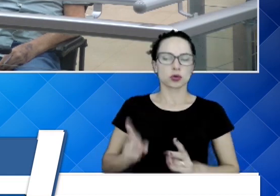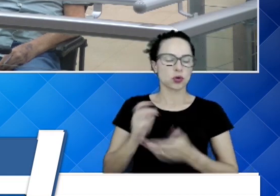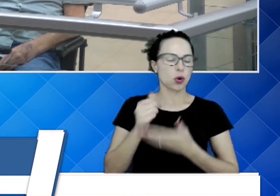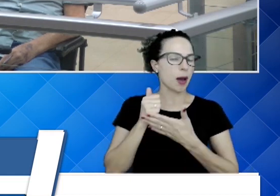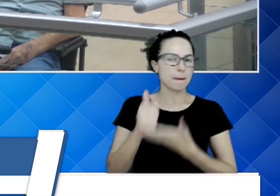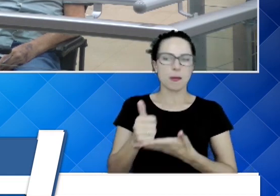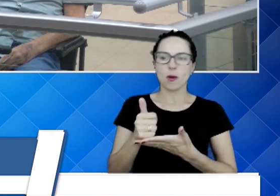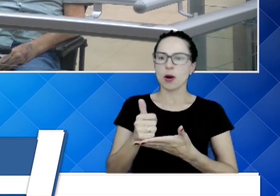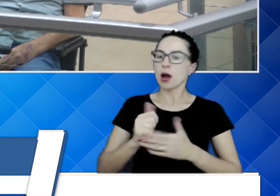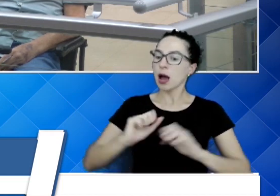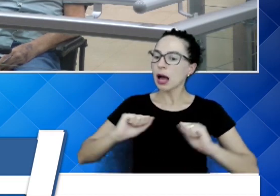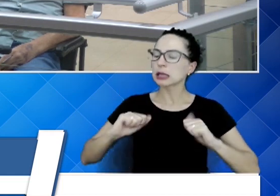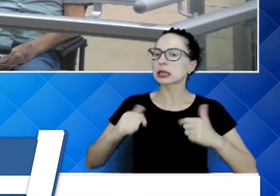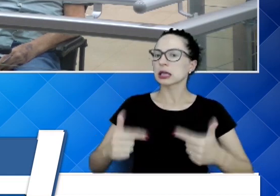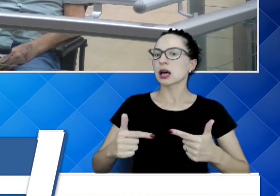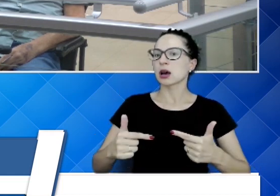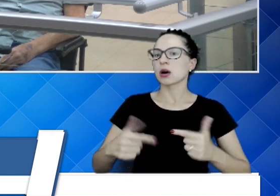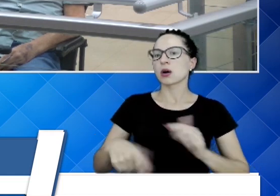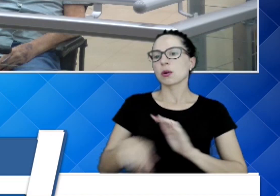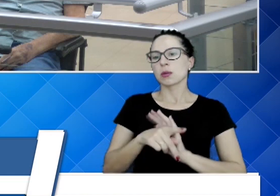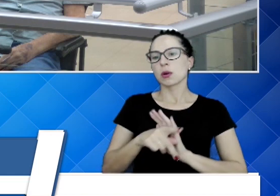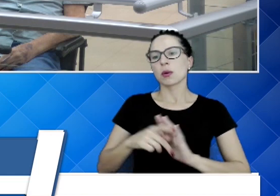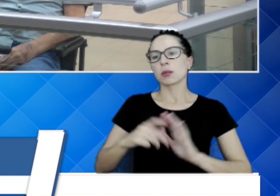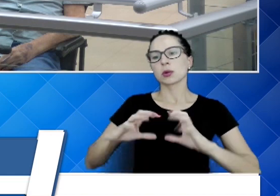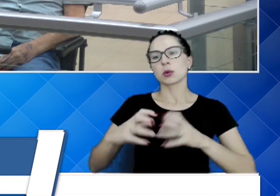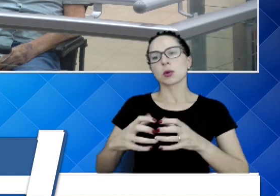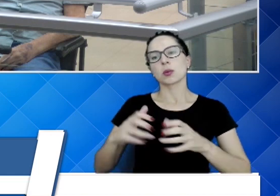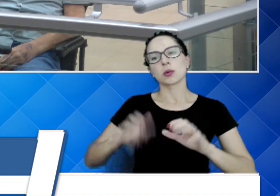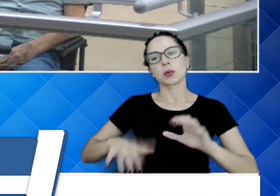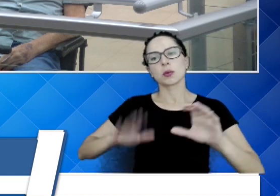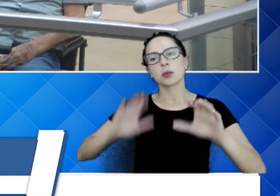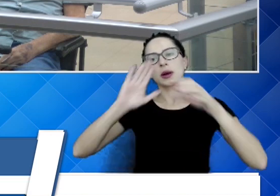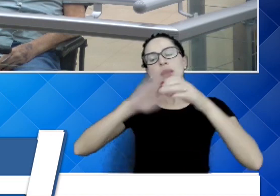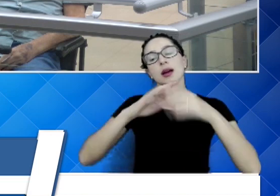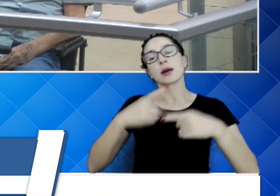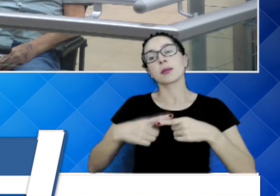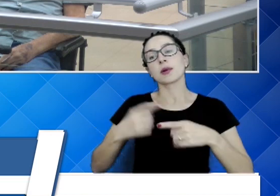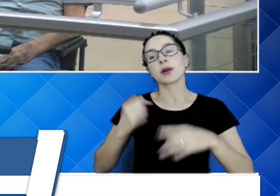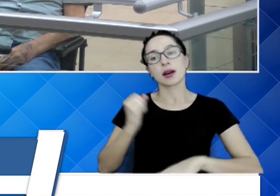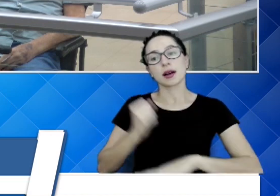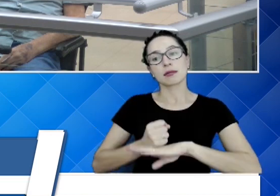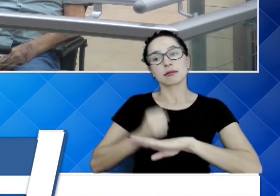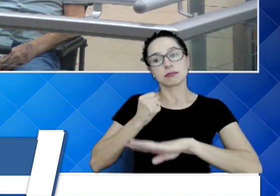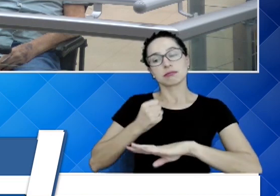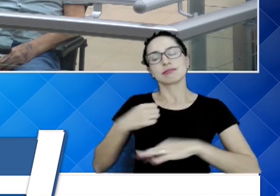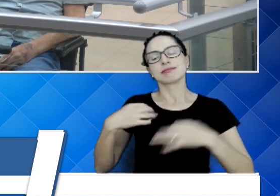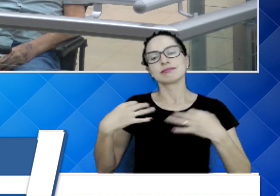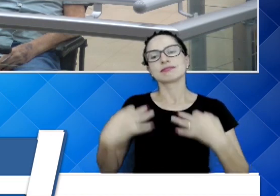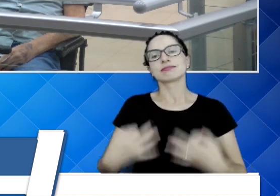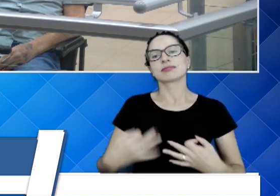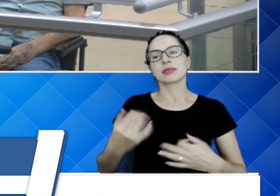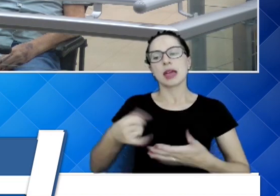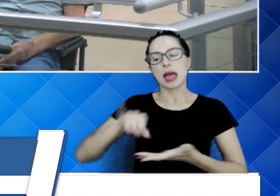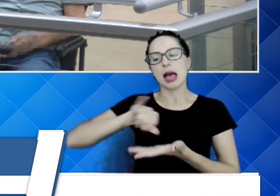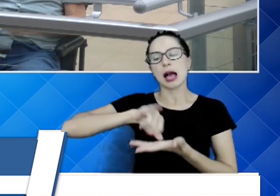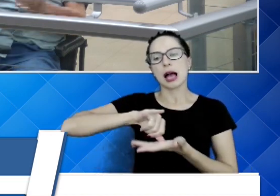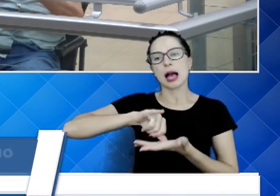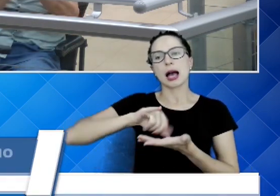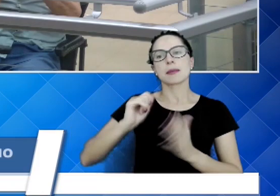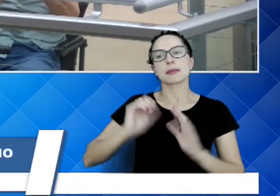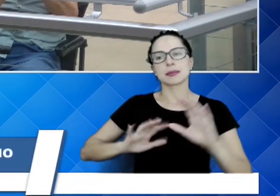iniciativas do nosso povo do basquete, porque Franca é verdadeiramente essa capital do basquete. Um abraço, senhores.